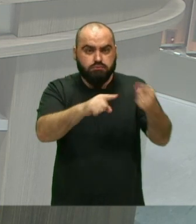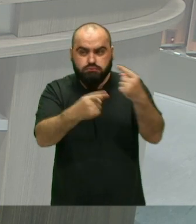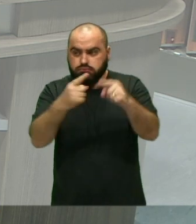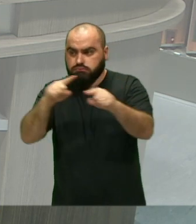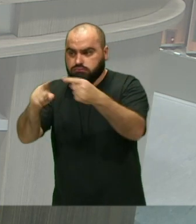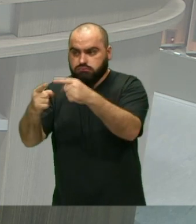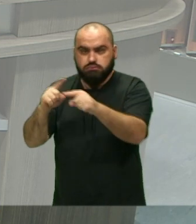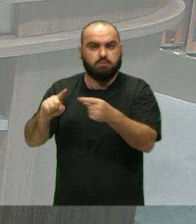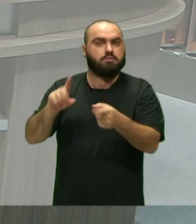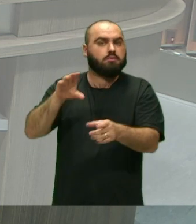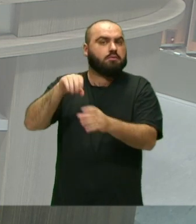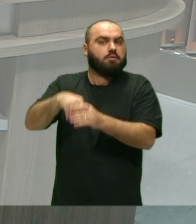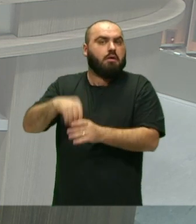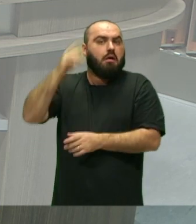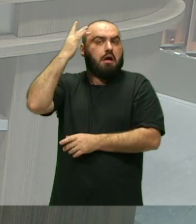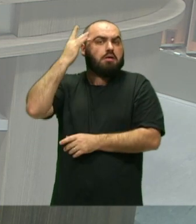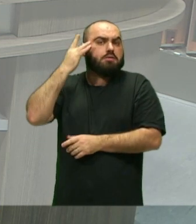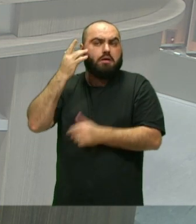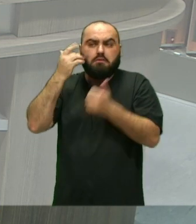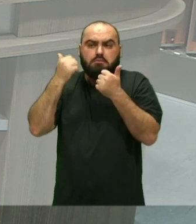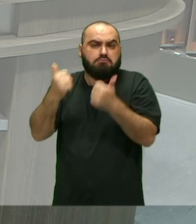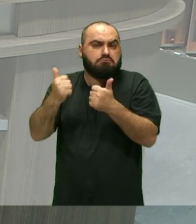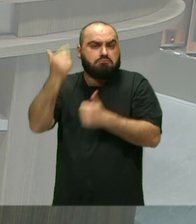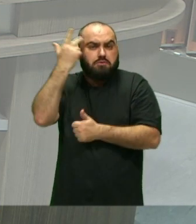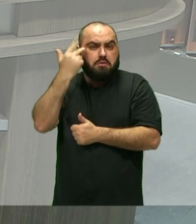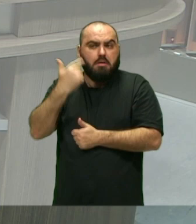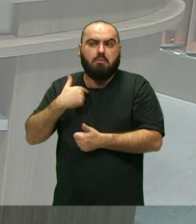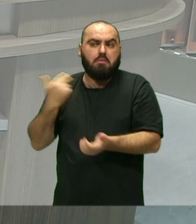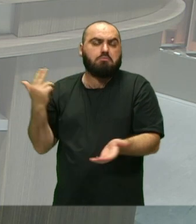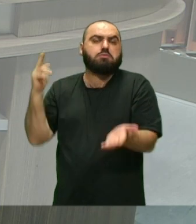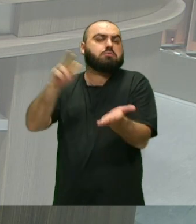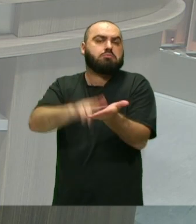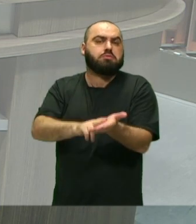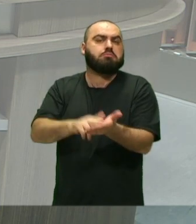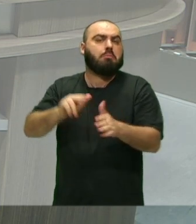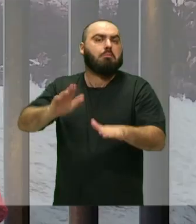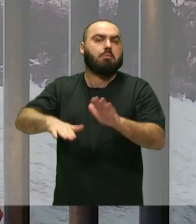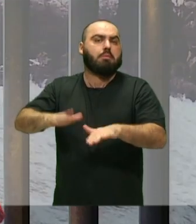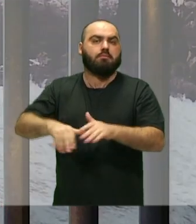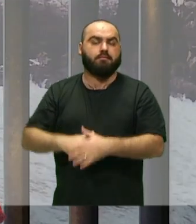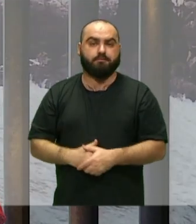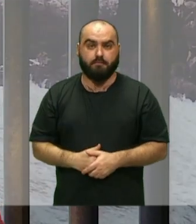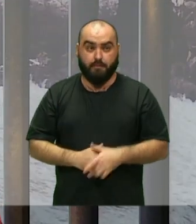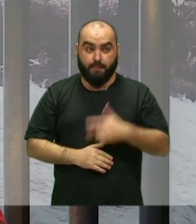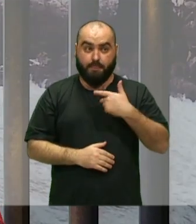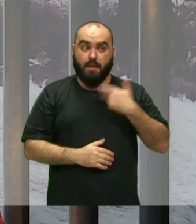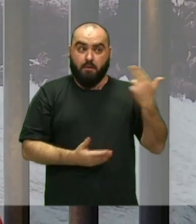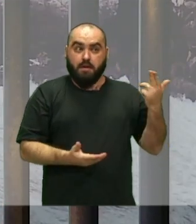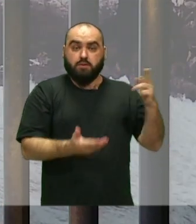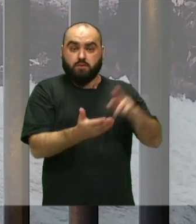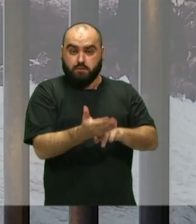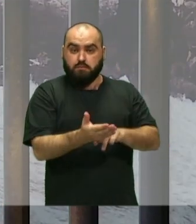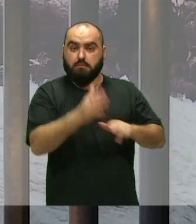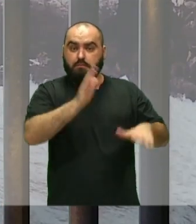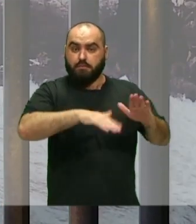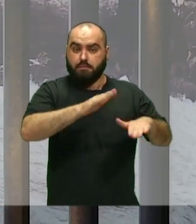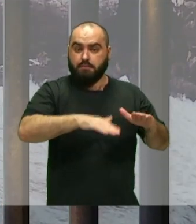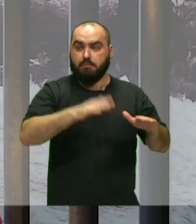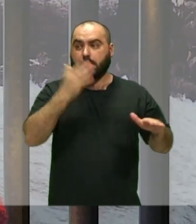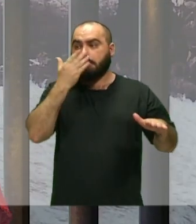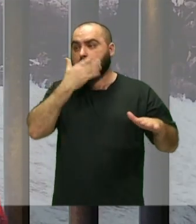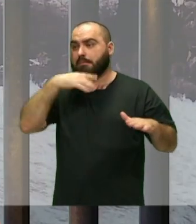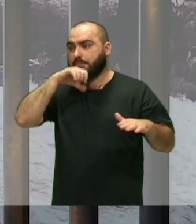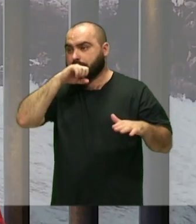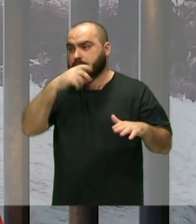maracatu Eu achava que seria natural Que eu assumisse o BAC E aí eu me deparo Que quando eu assumo o BAC Por alguns motivos pessoais Do meu